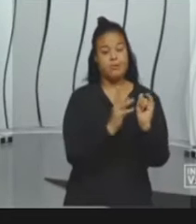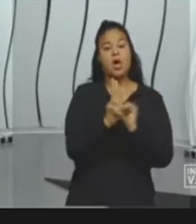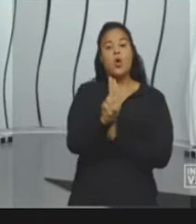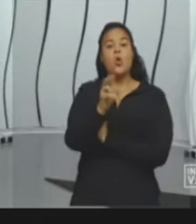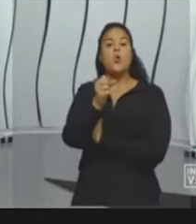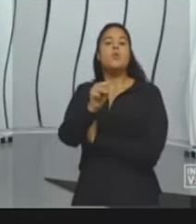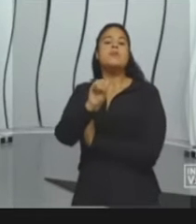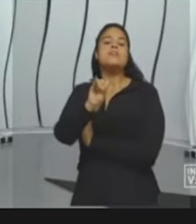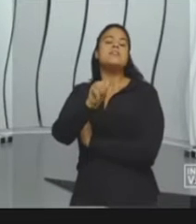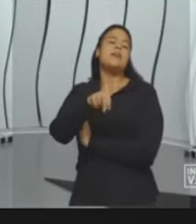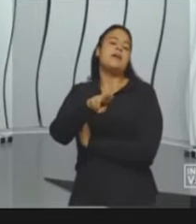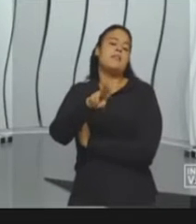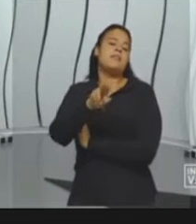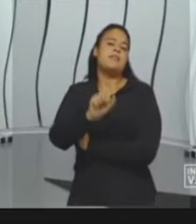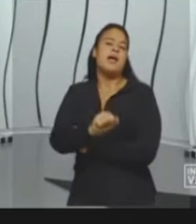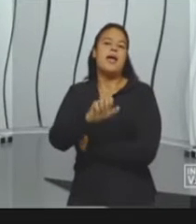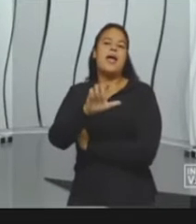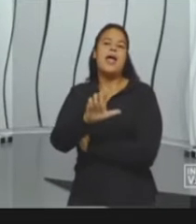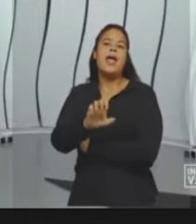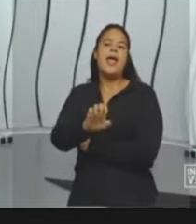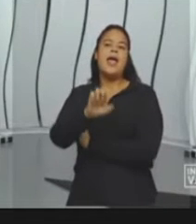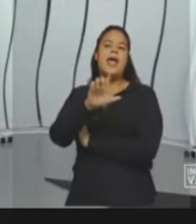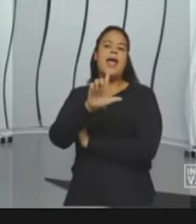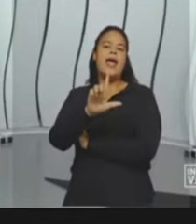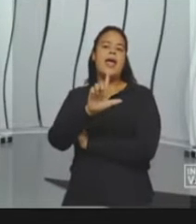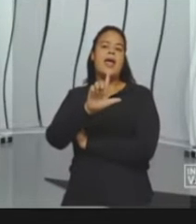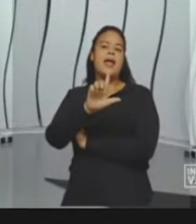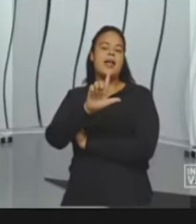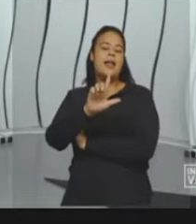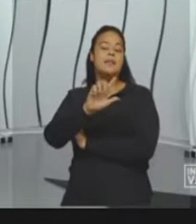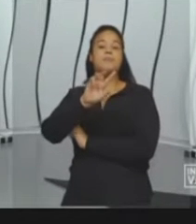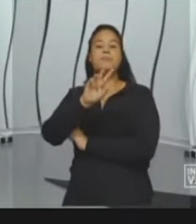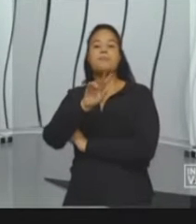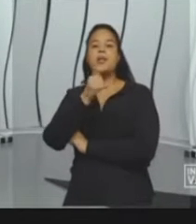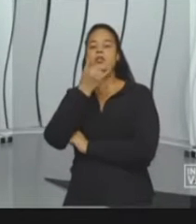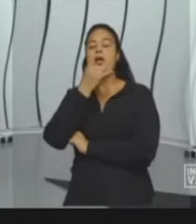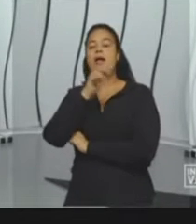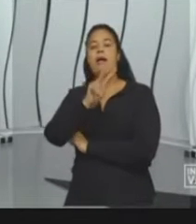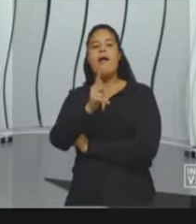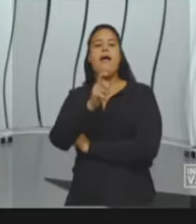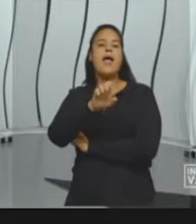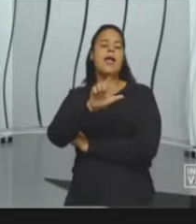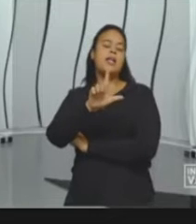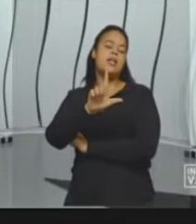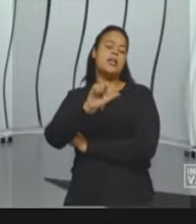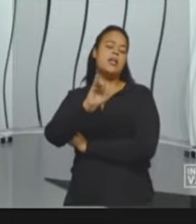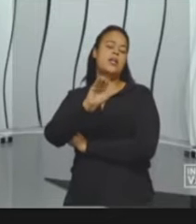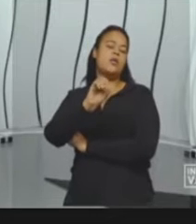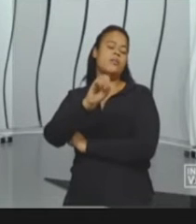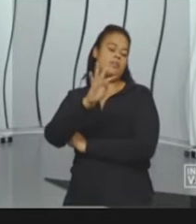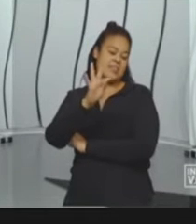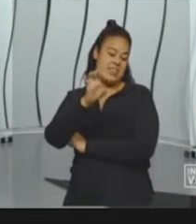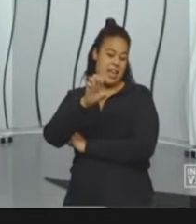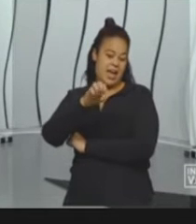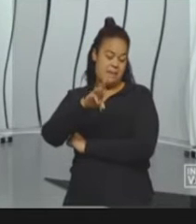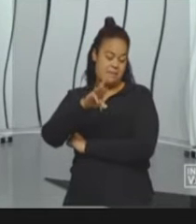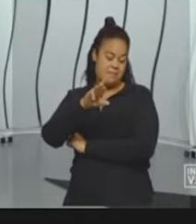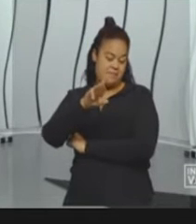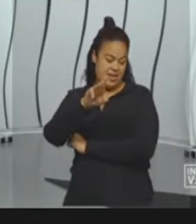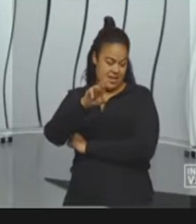hélio é porque é hélio, ele representa o Sol, tá? Quando você pensar em hélio, heliocentrismo,